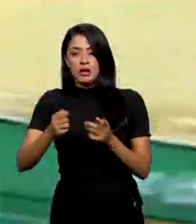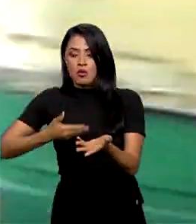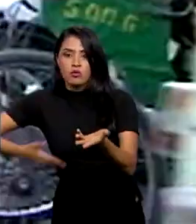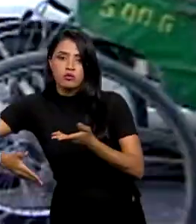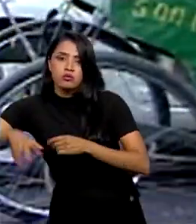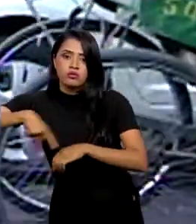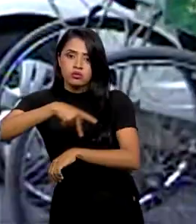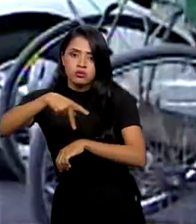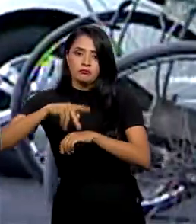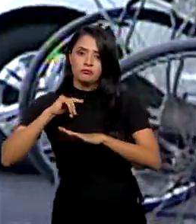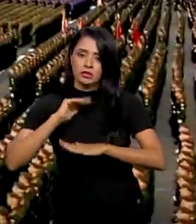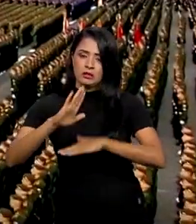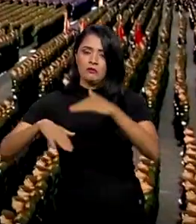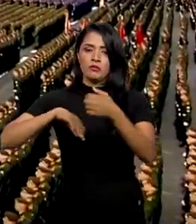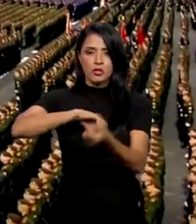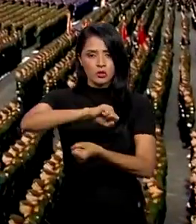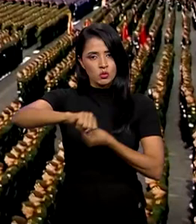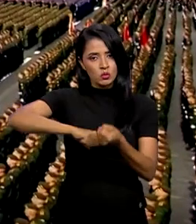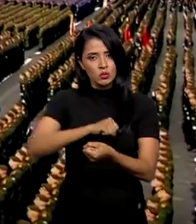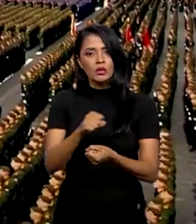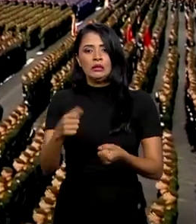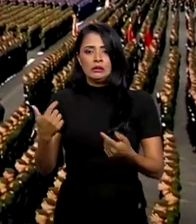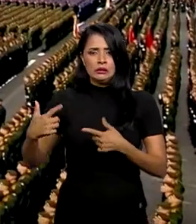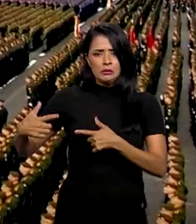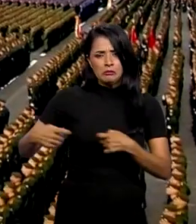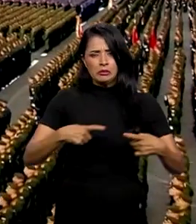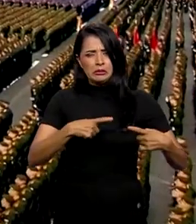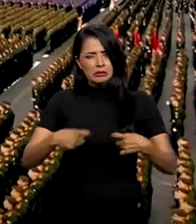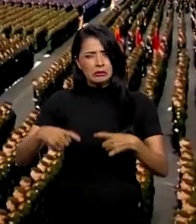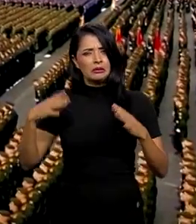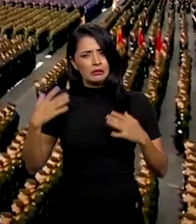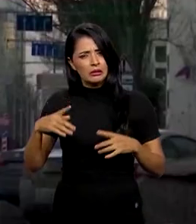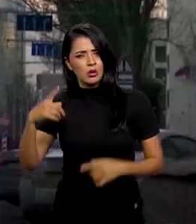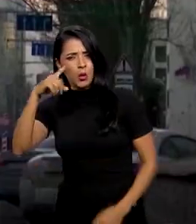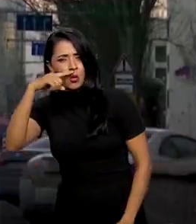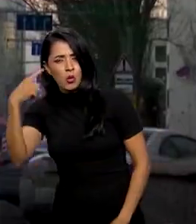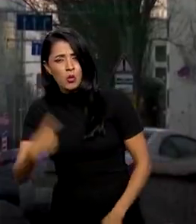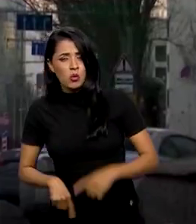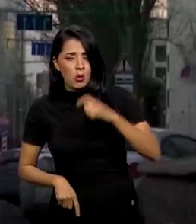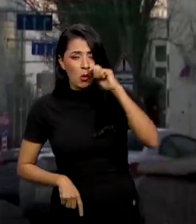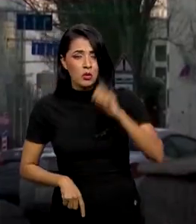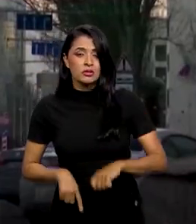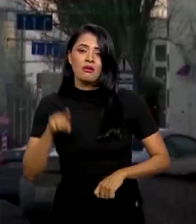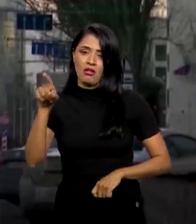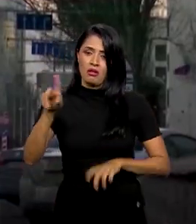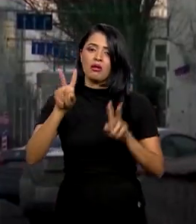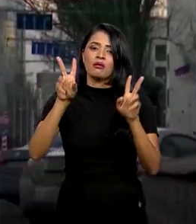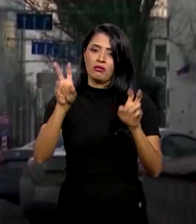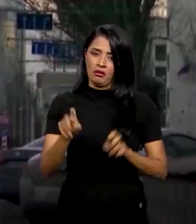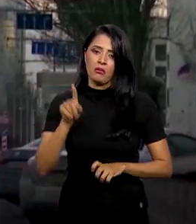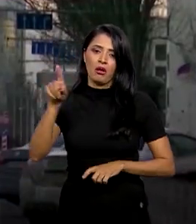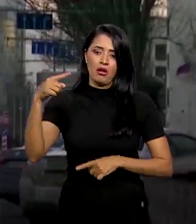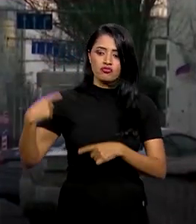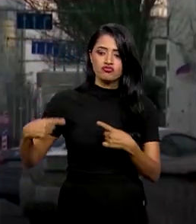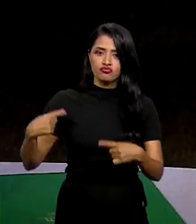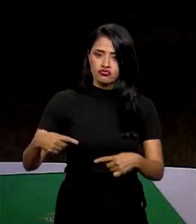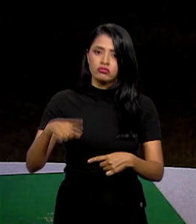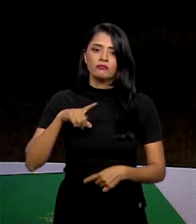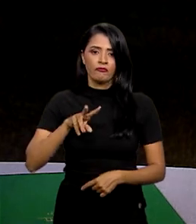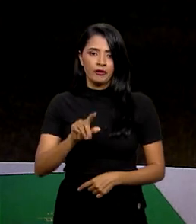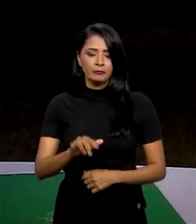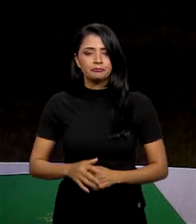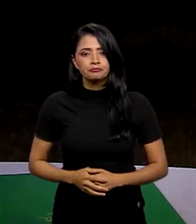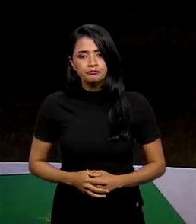o desenvolvimento sustentável e os conflitos entre Rússia e Ucrânia são temas que devem ser discutidos no encontro.